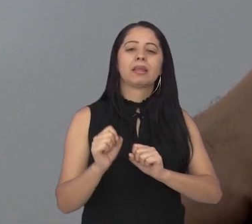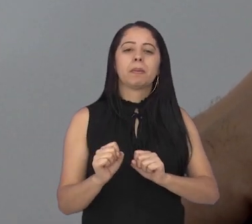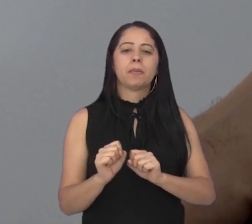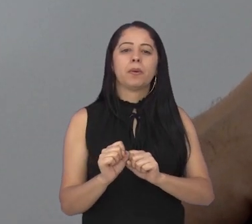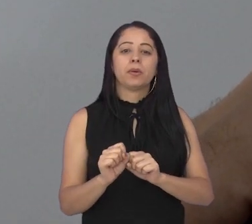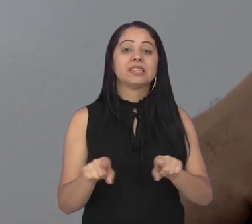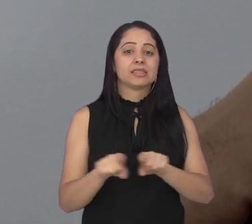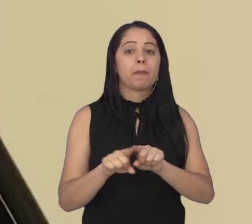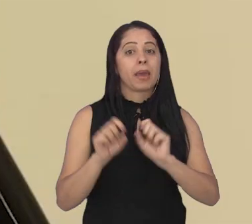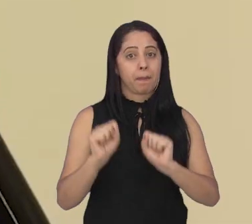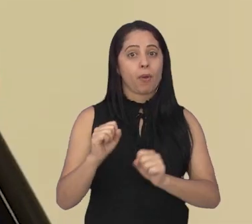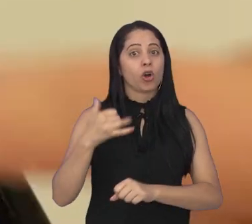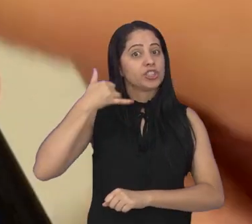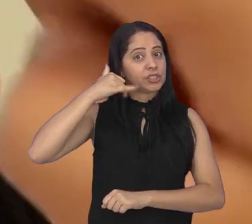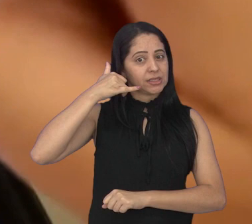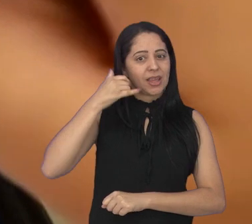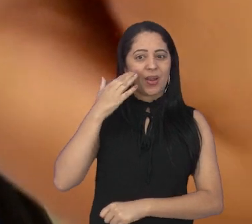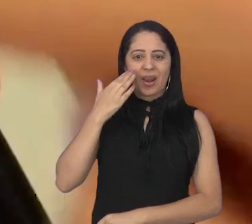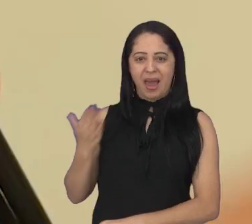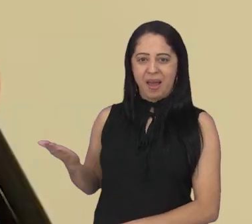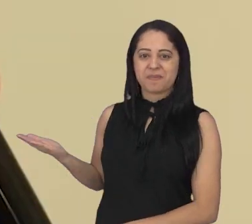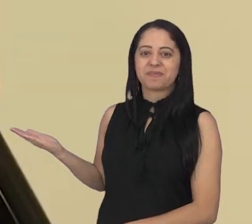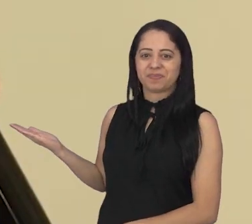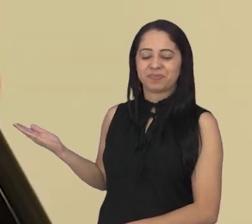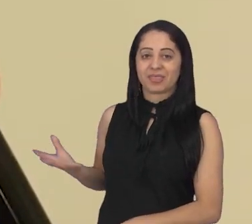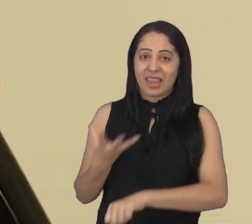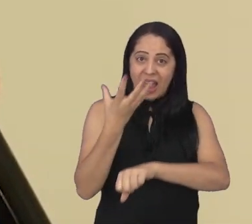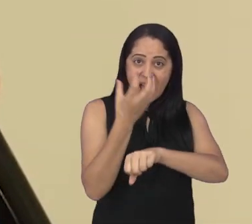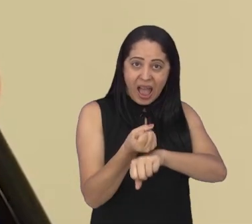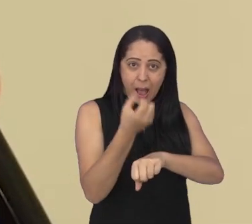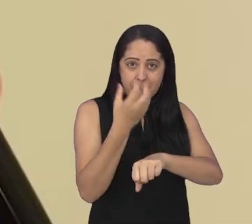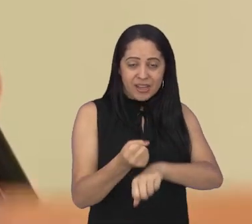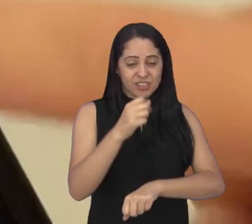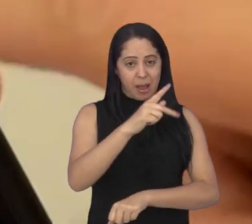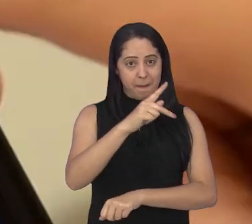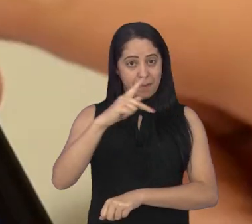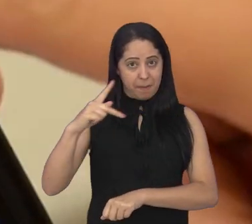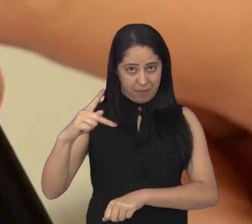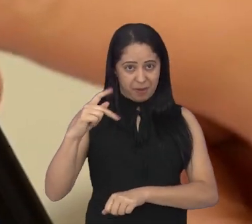pelo aplicativo da Câmara, disponível para iOS e Android.